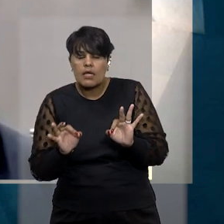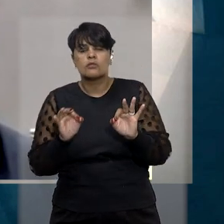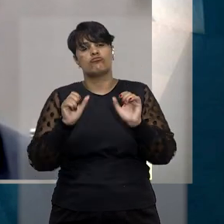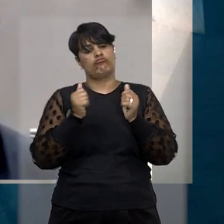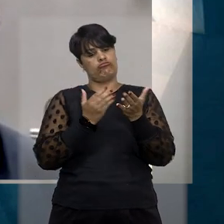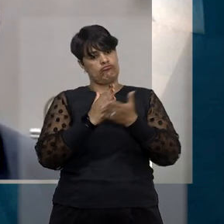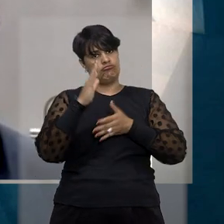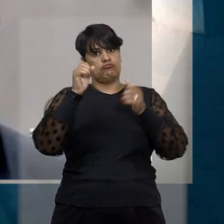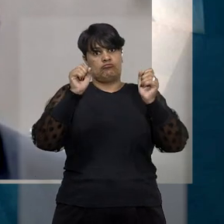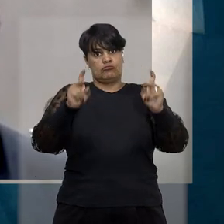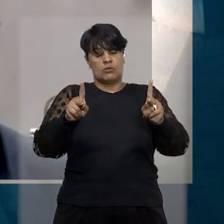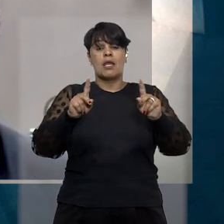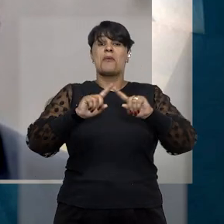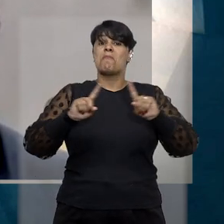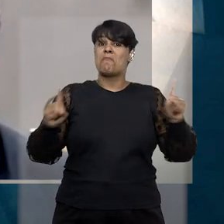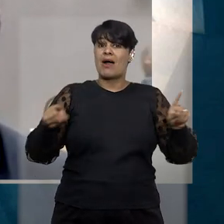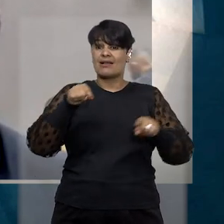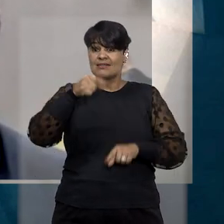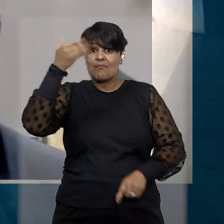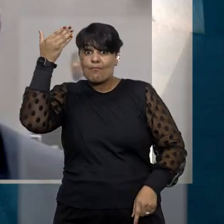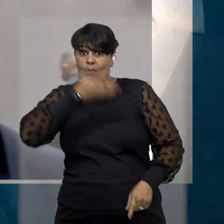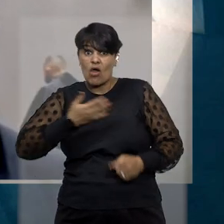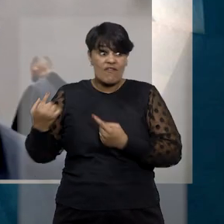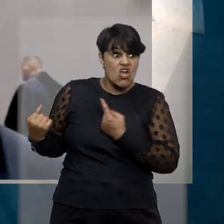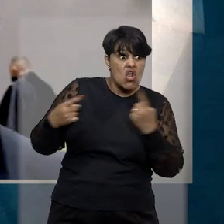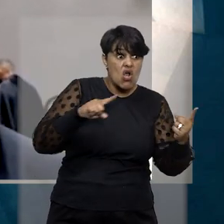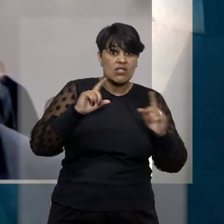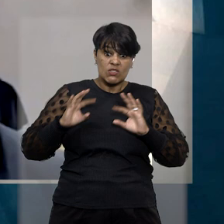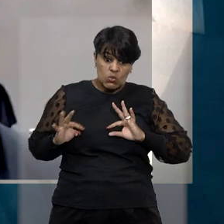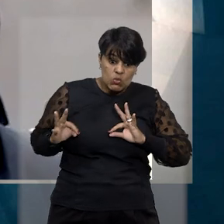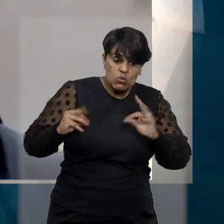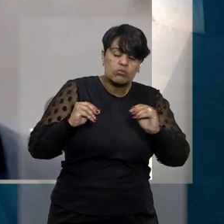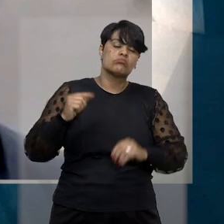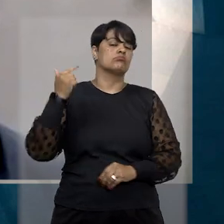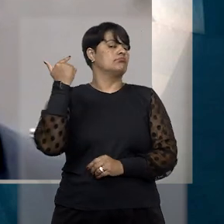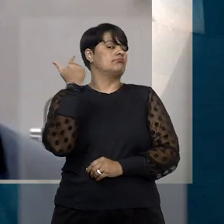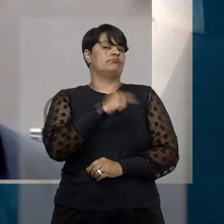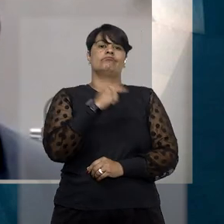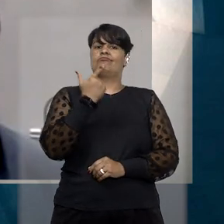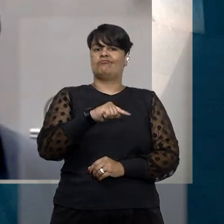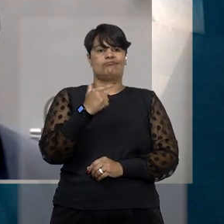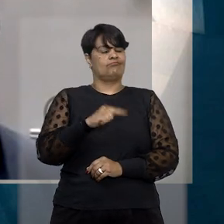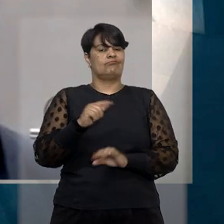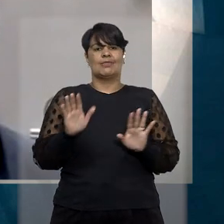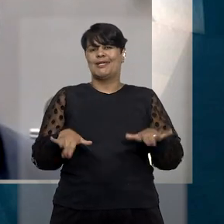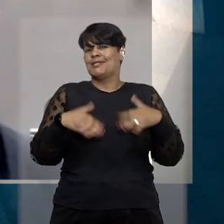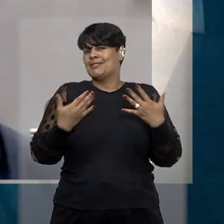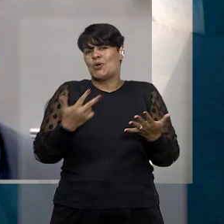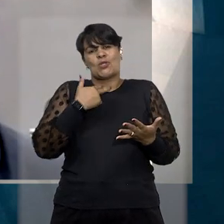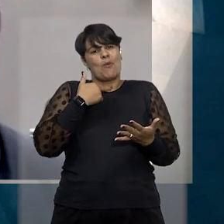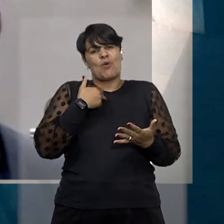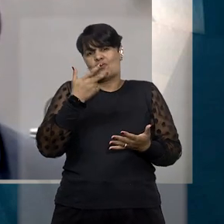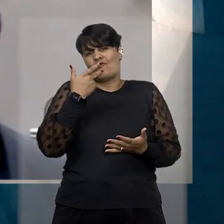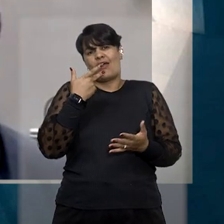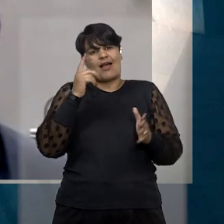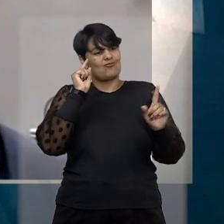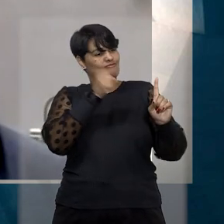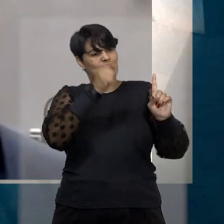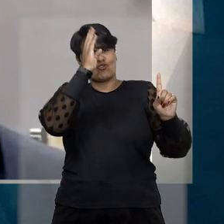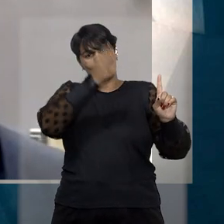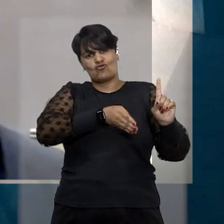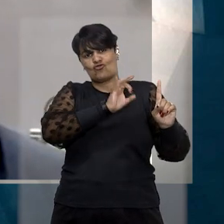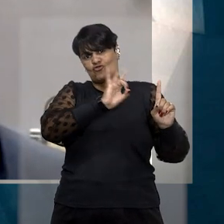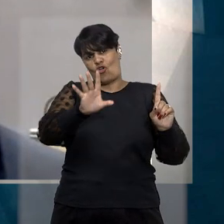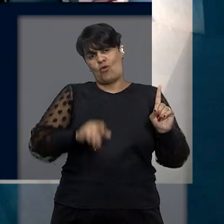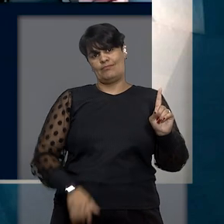válido, não possui força probatória absoluta, de modo que não pode resultar por si só na certeza da autoria